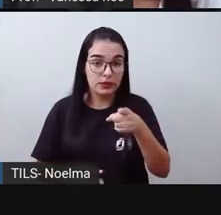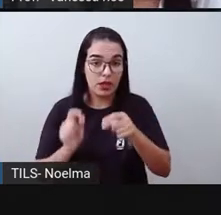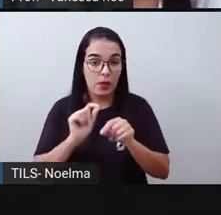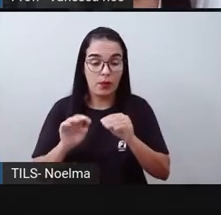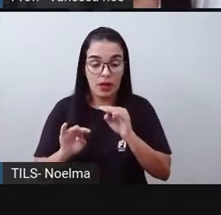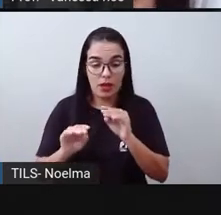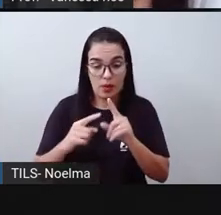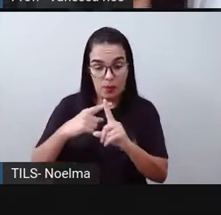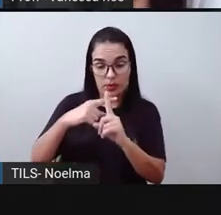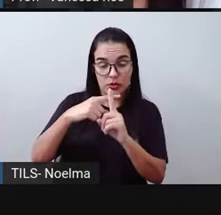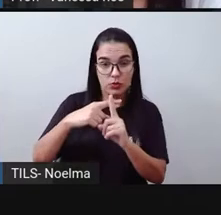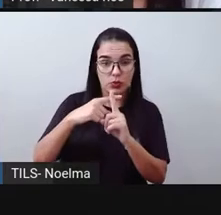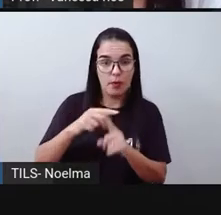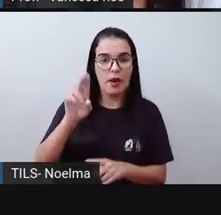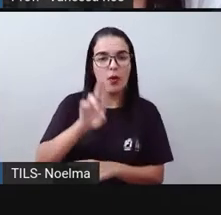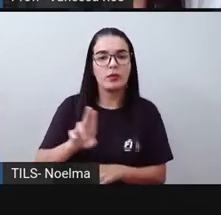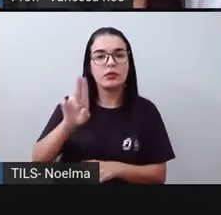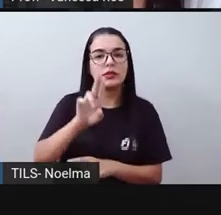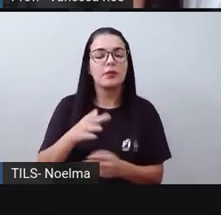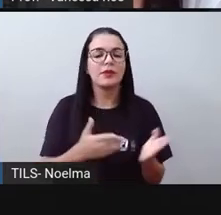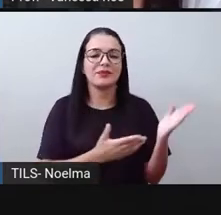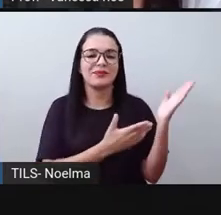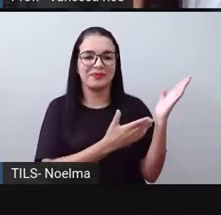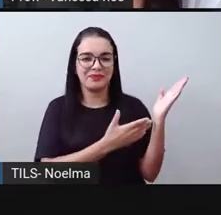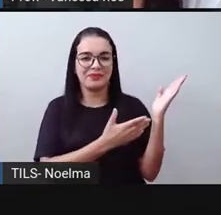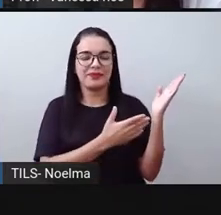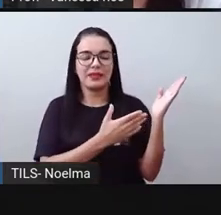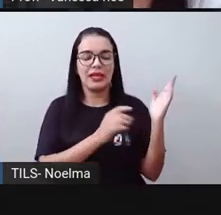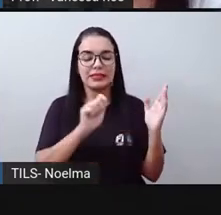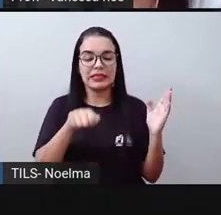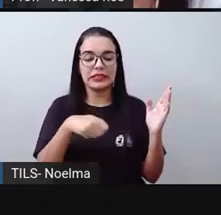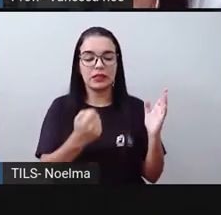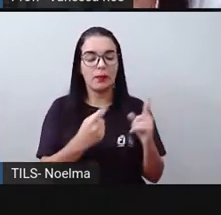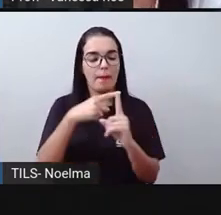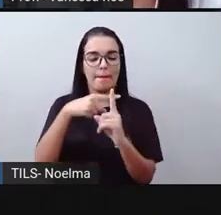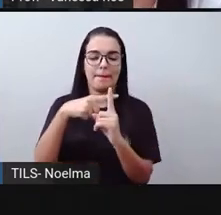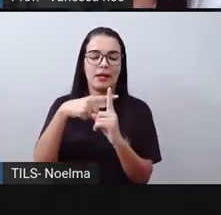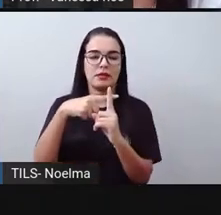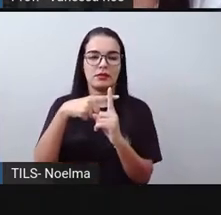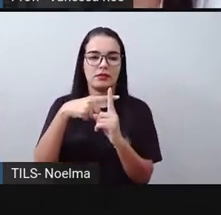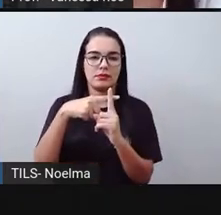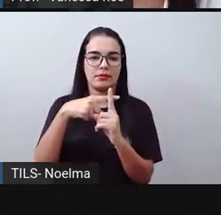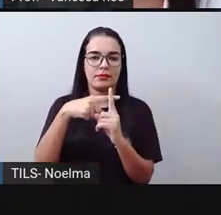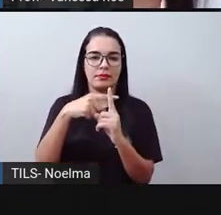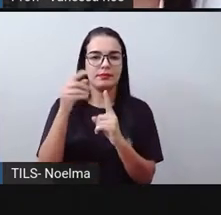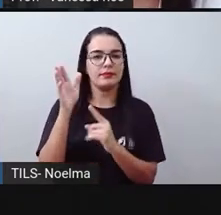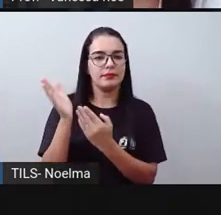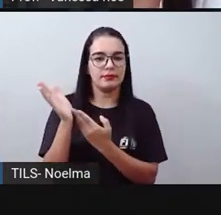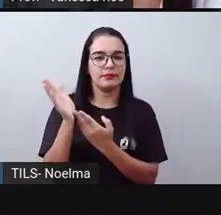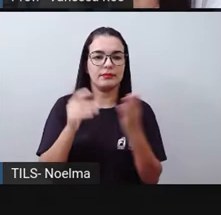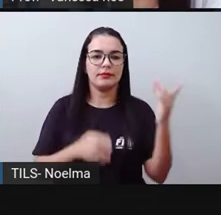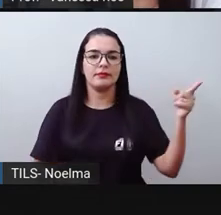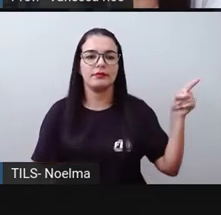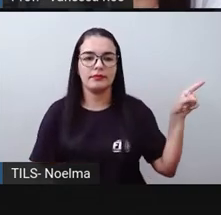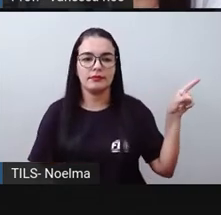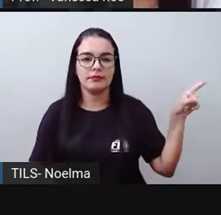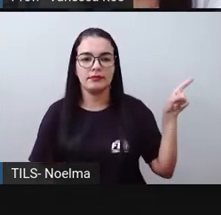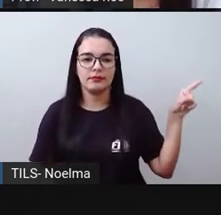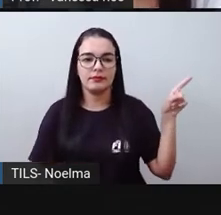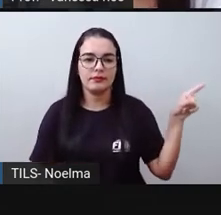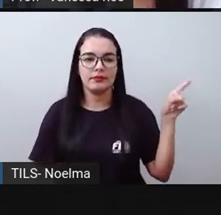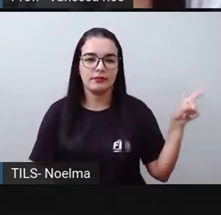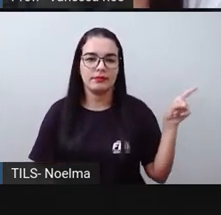adição, nós utilizamos o símbolo mais, que é esse simbolozinho aí que aparece entre as